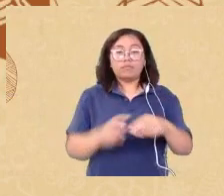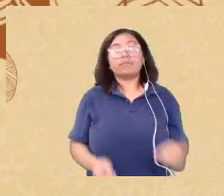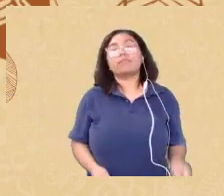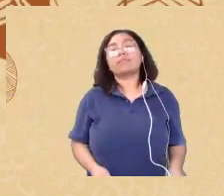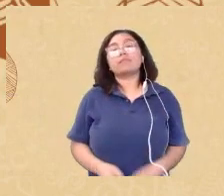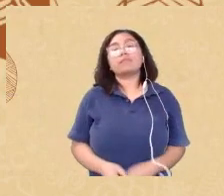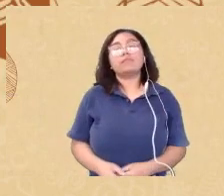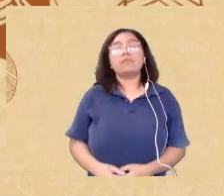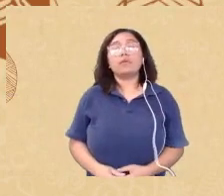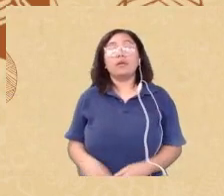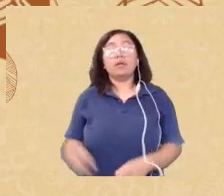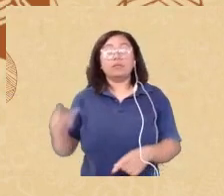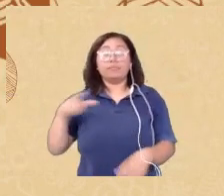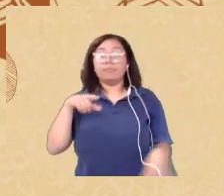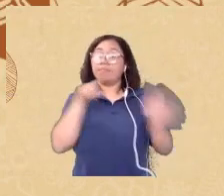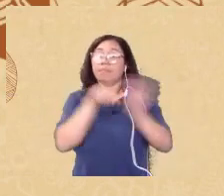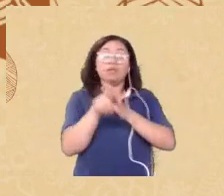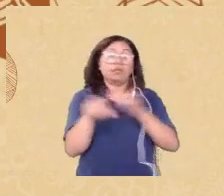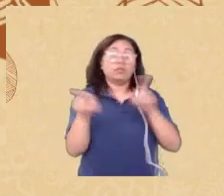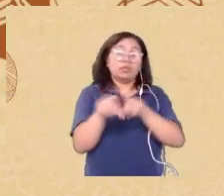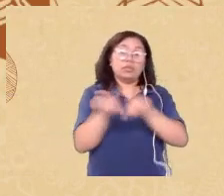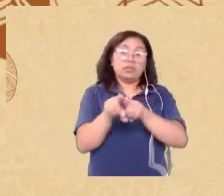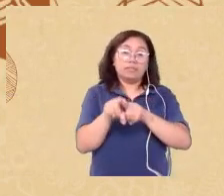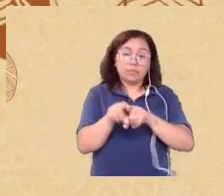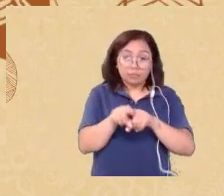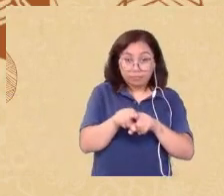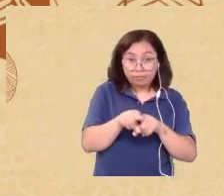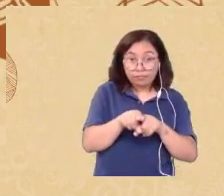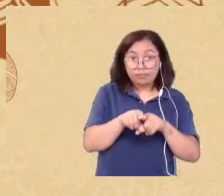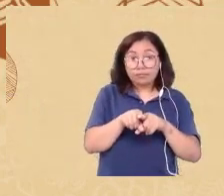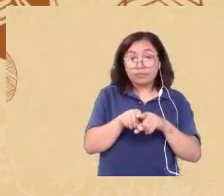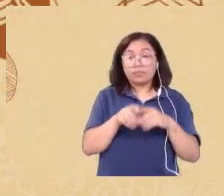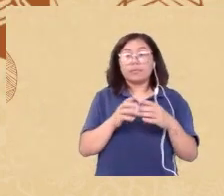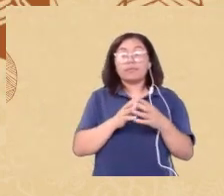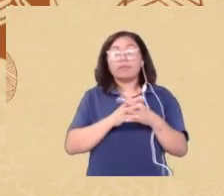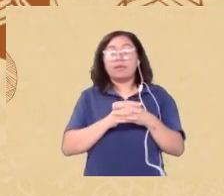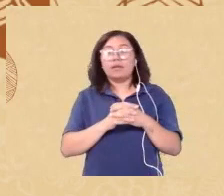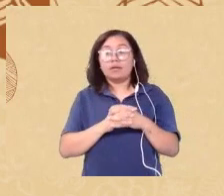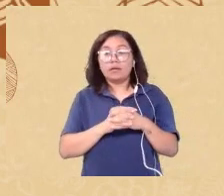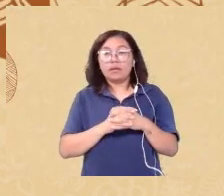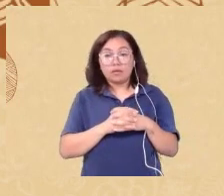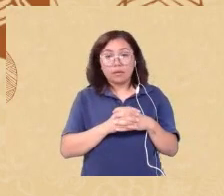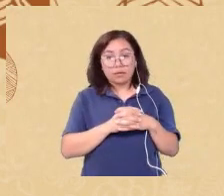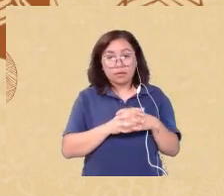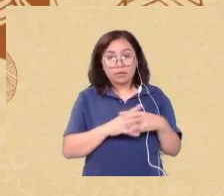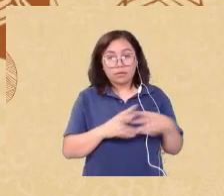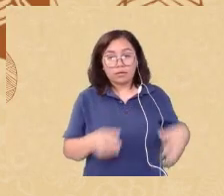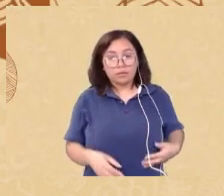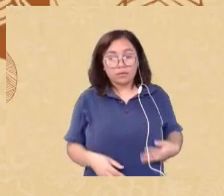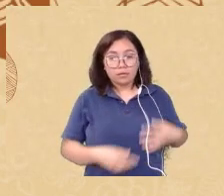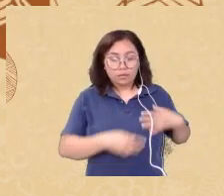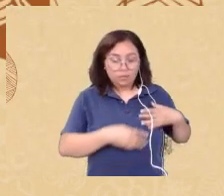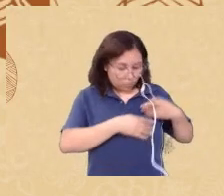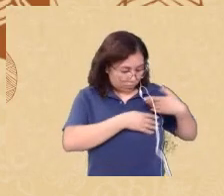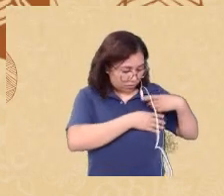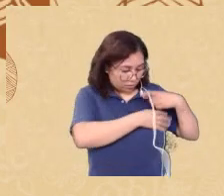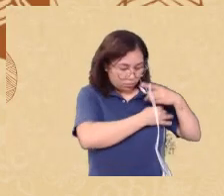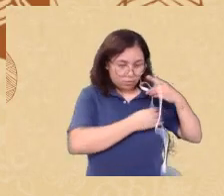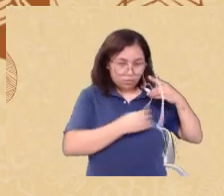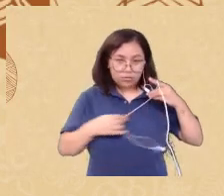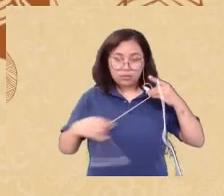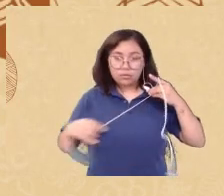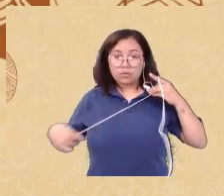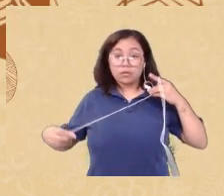tem o Pierre também e eu também quero fazer uma pergunta na sequência Bom com relação a essa questão dos presidiários